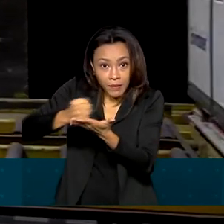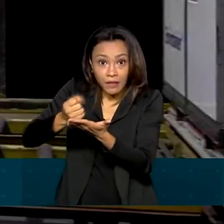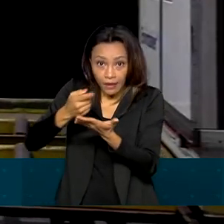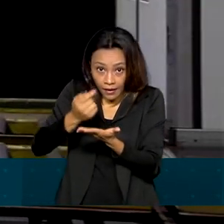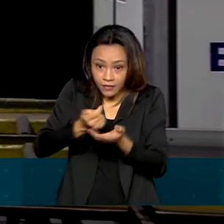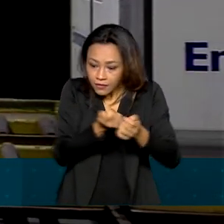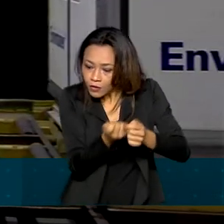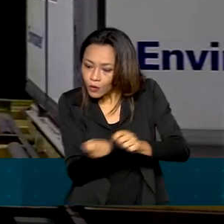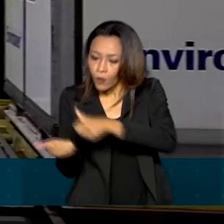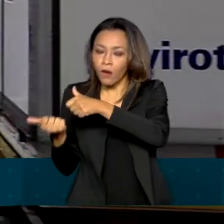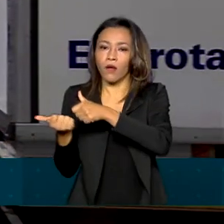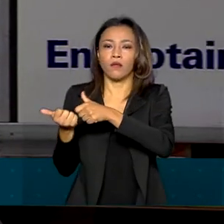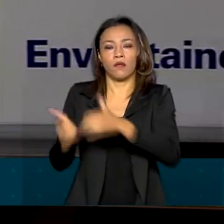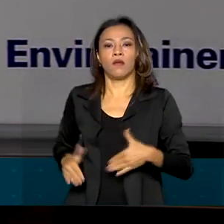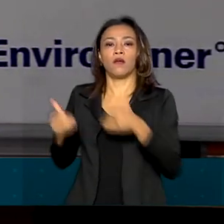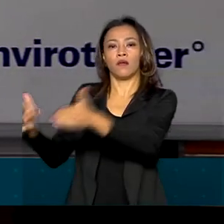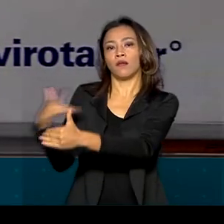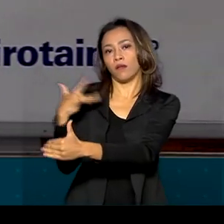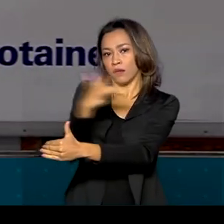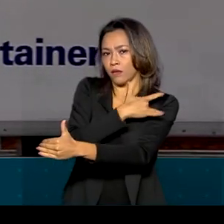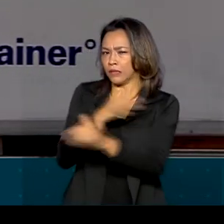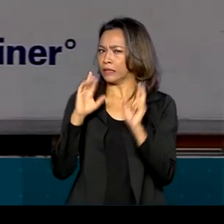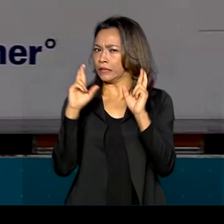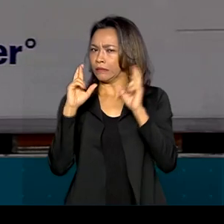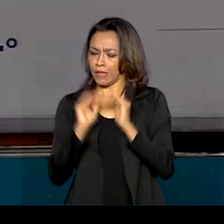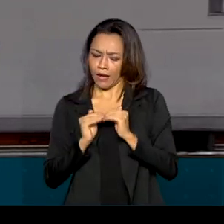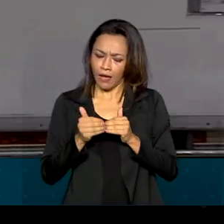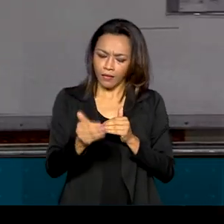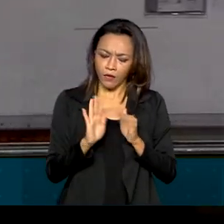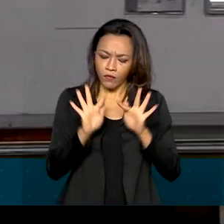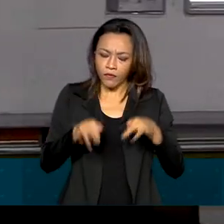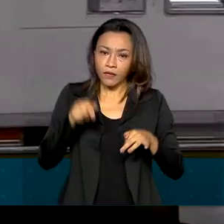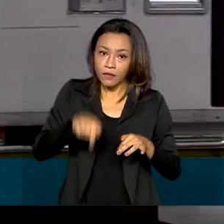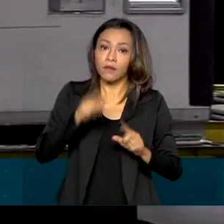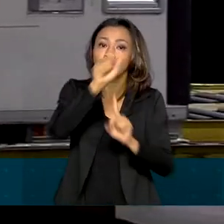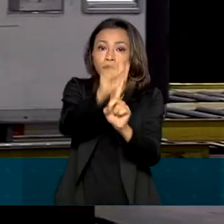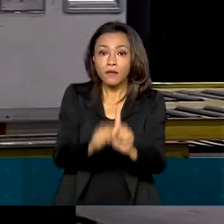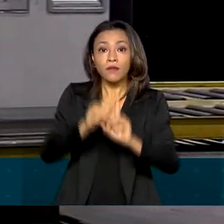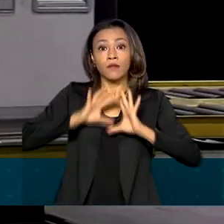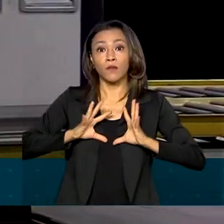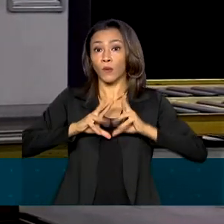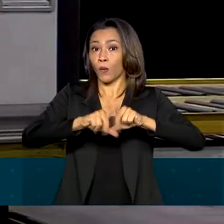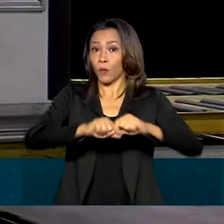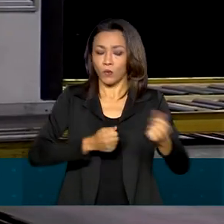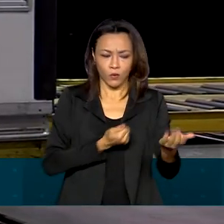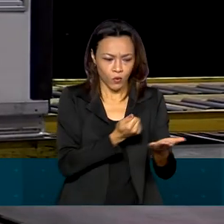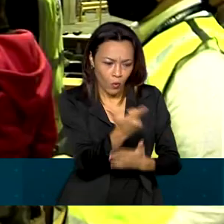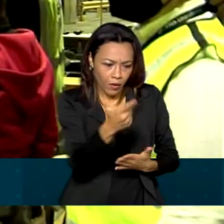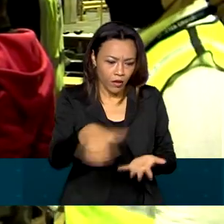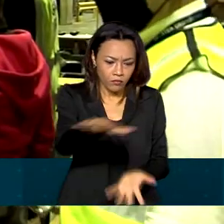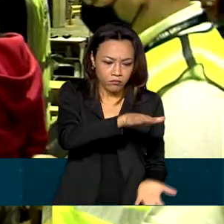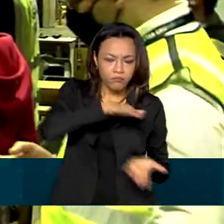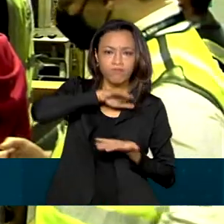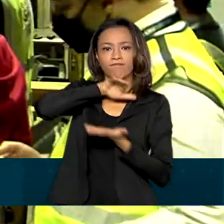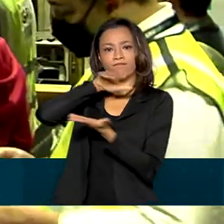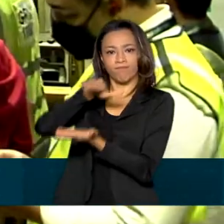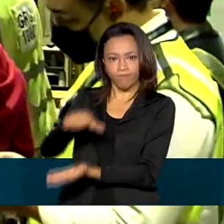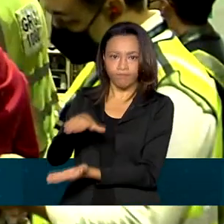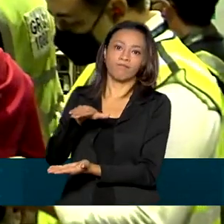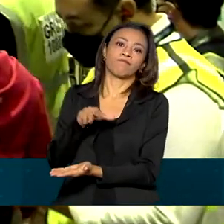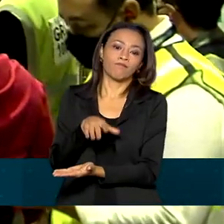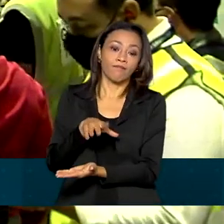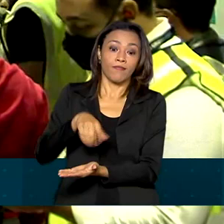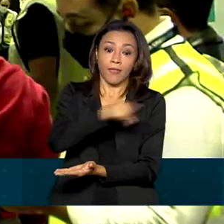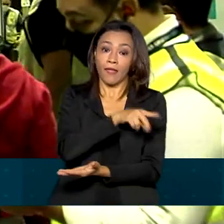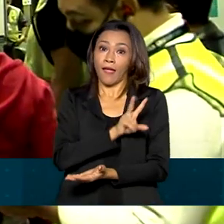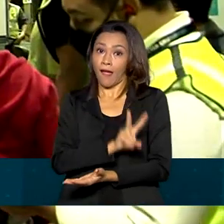da Saúde. A expectativa é que até o final deste mês, todos os insumos adquiridos sejam entregues. Segundo a Vale,